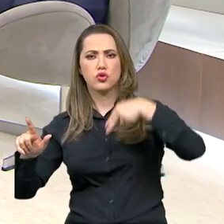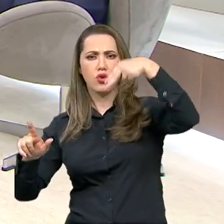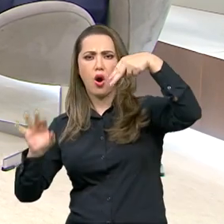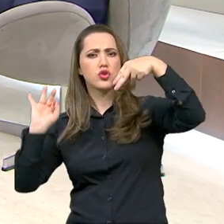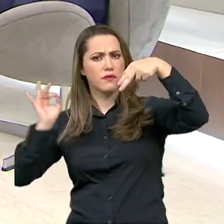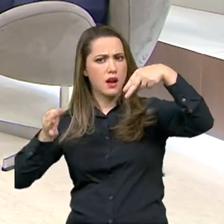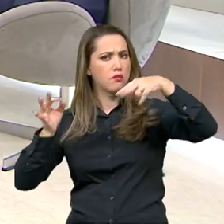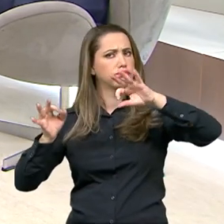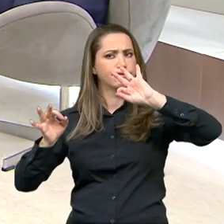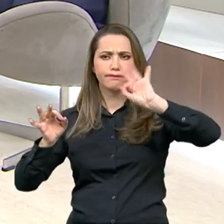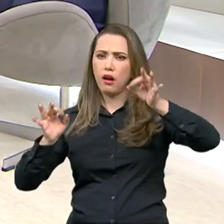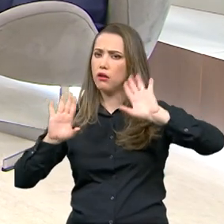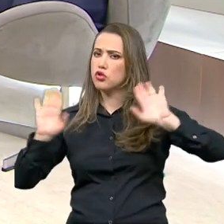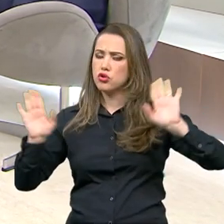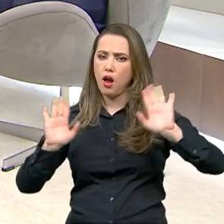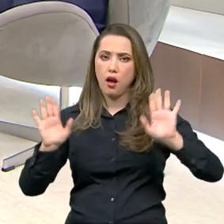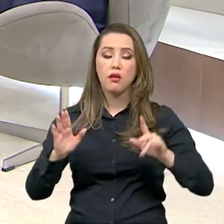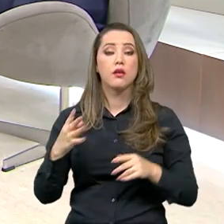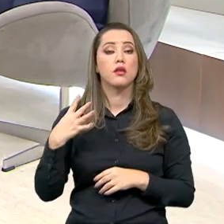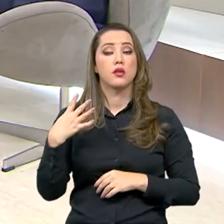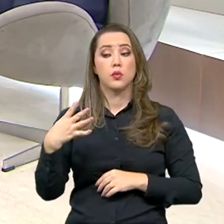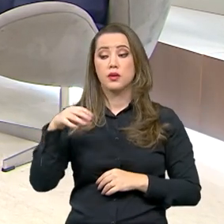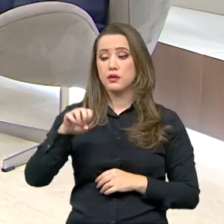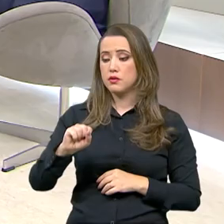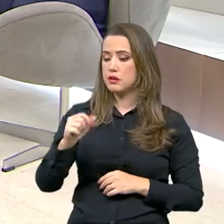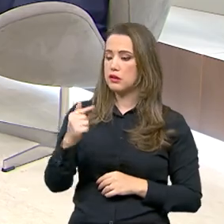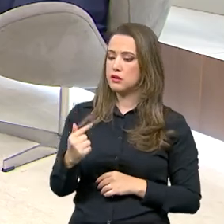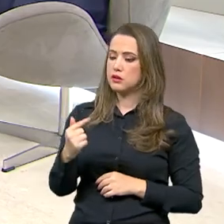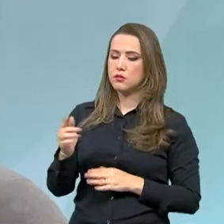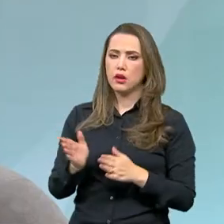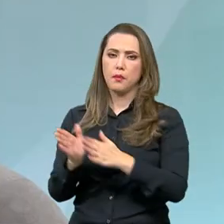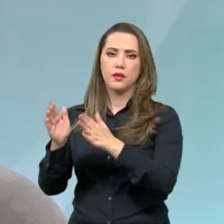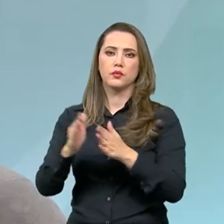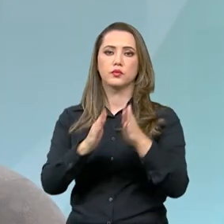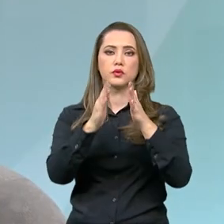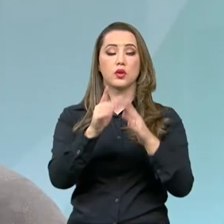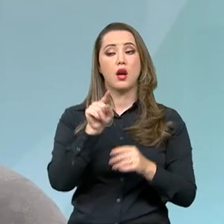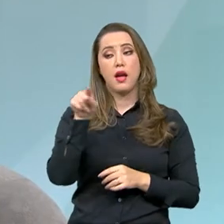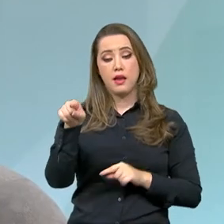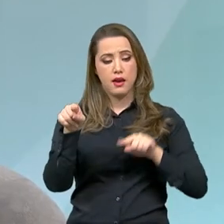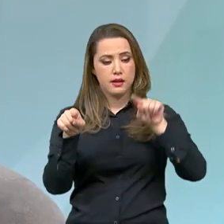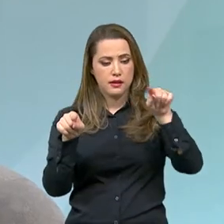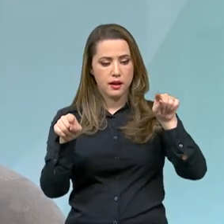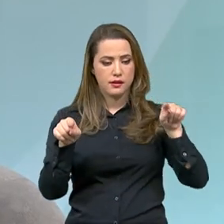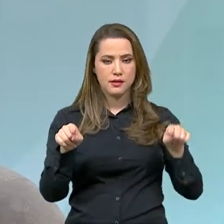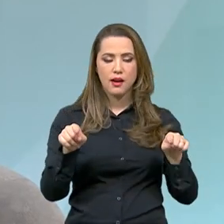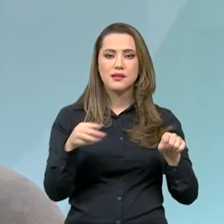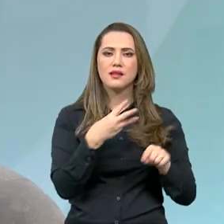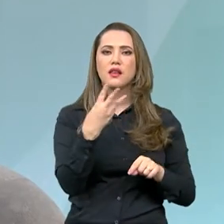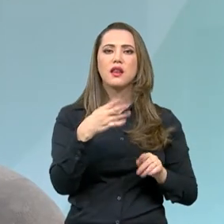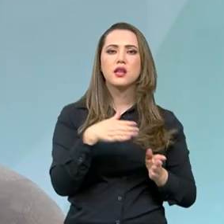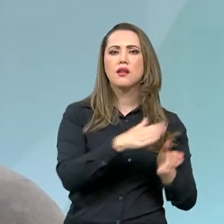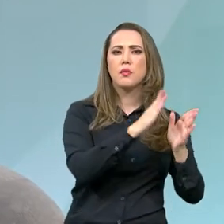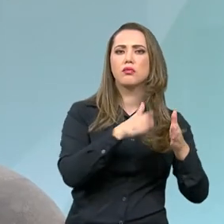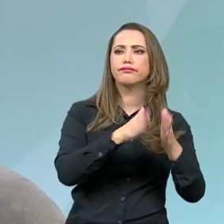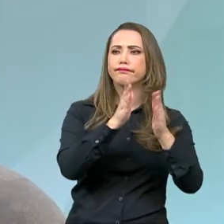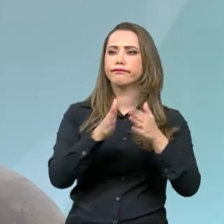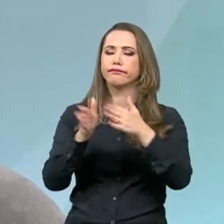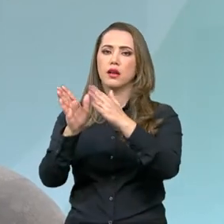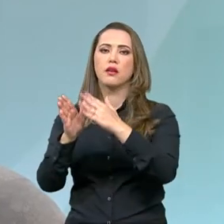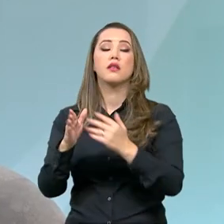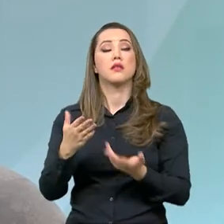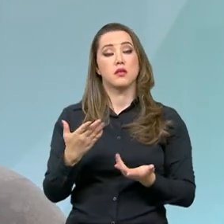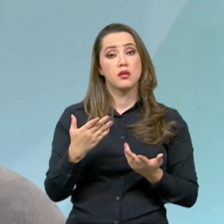477 quilômetros de canais. Essas outras três obras somam mais 222 quilômetros de canal. Então, no total, são